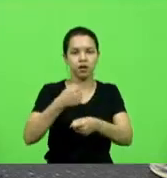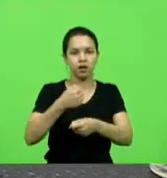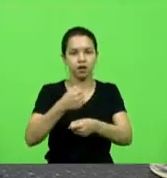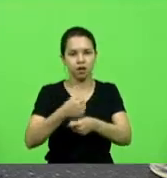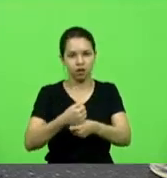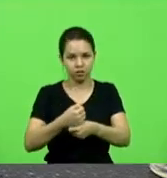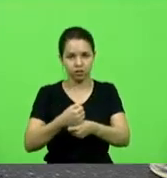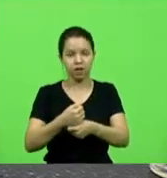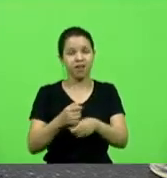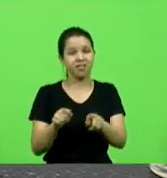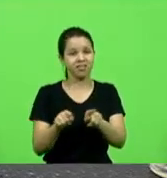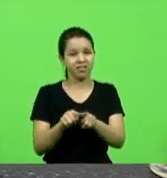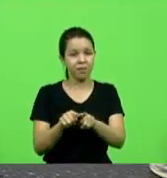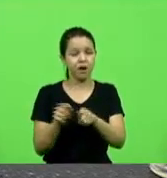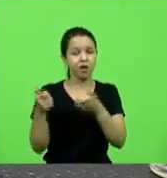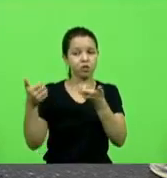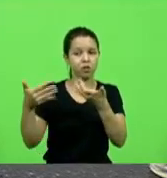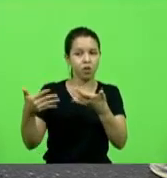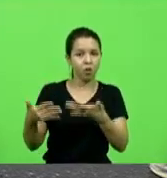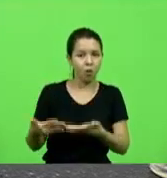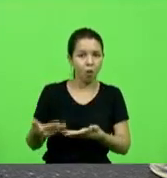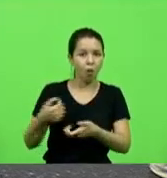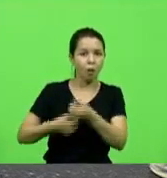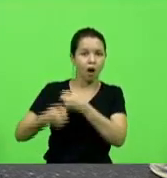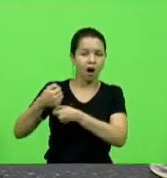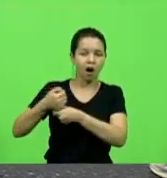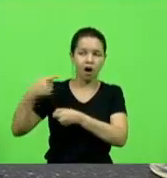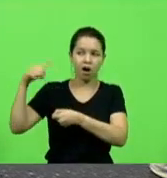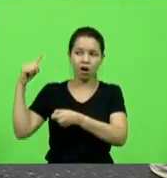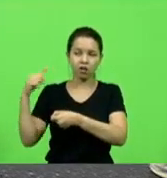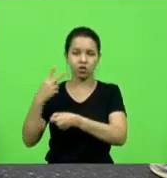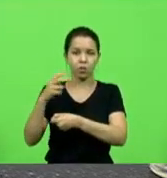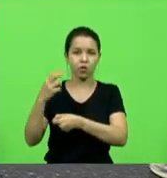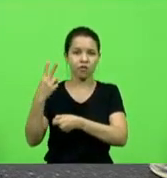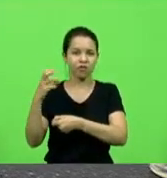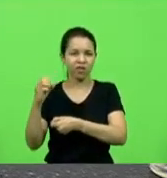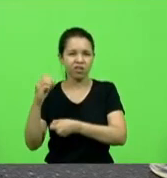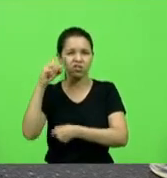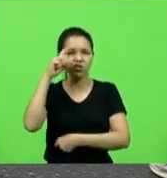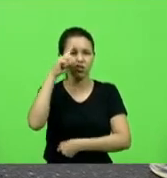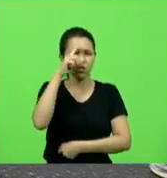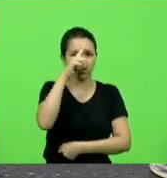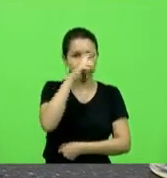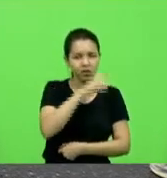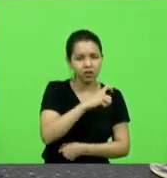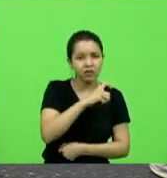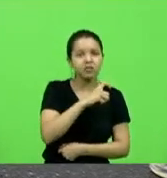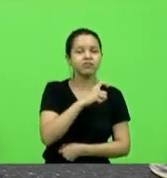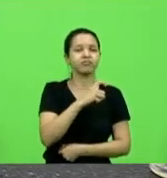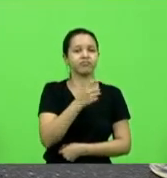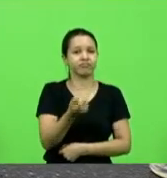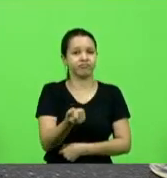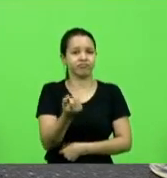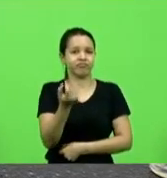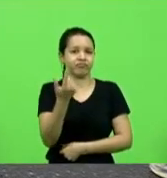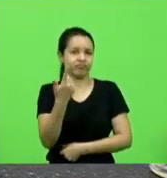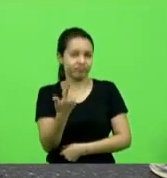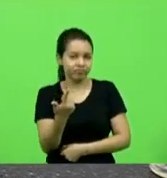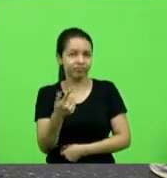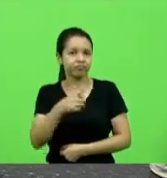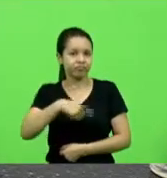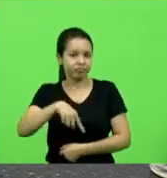difícil seja do ponto de vista do administrador público seja do ponto de vista da Assembleia